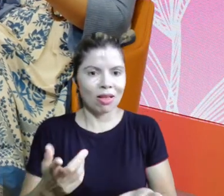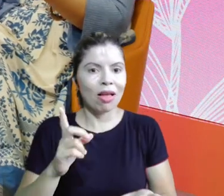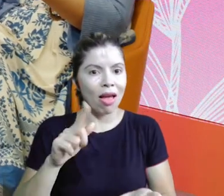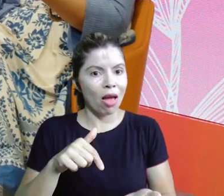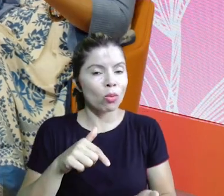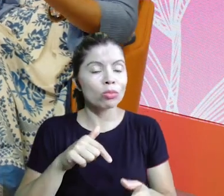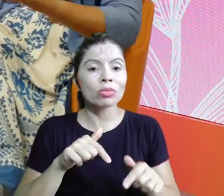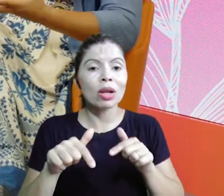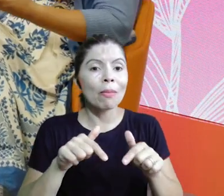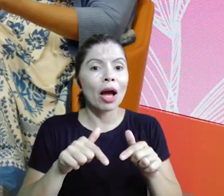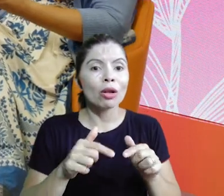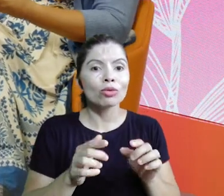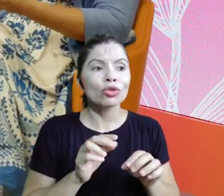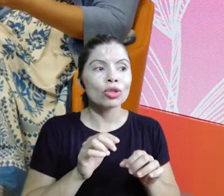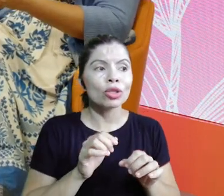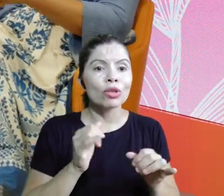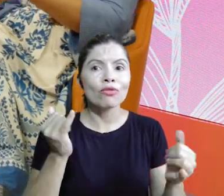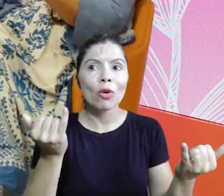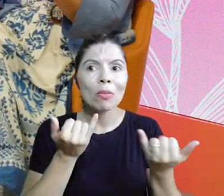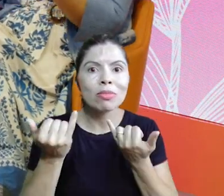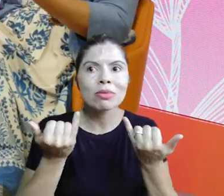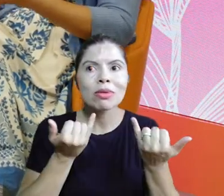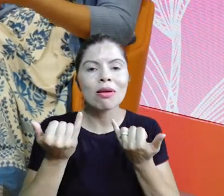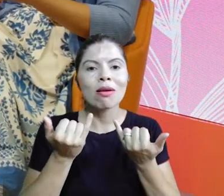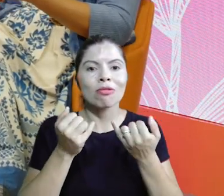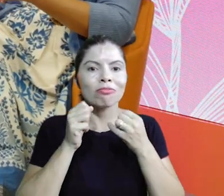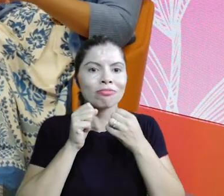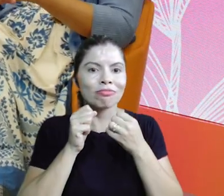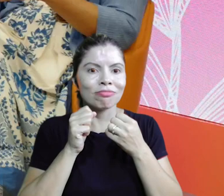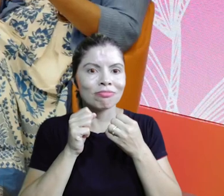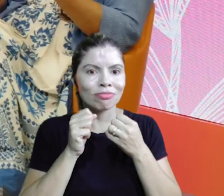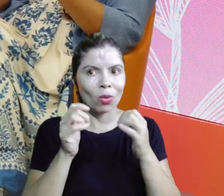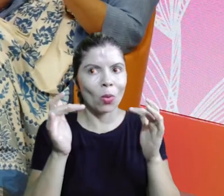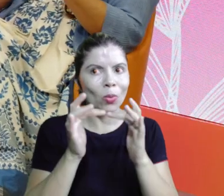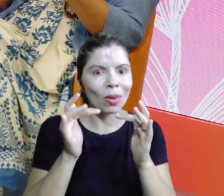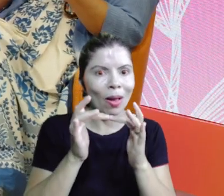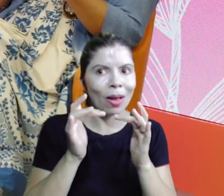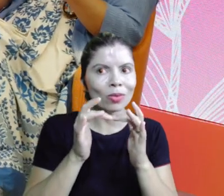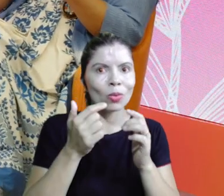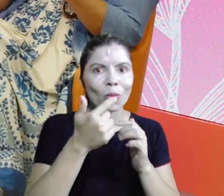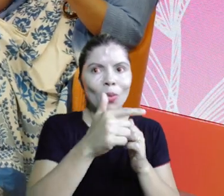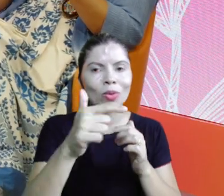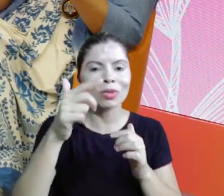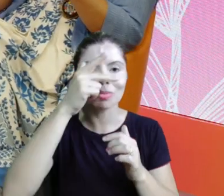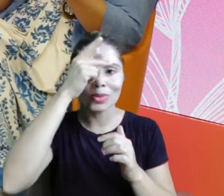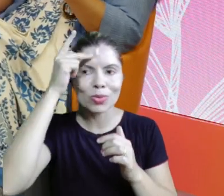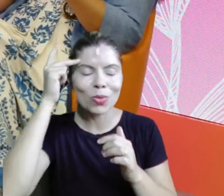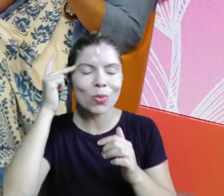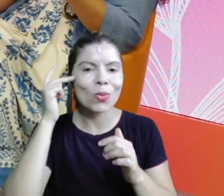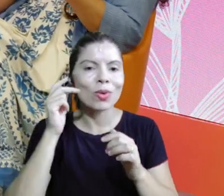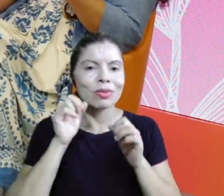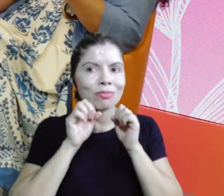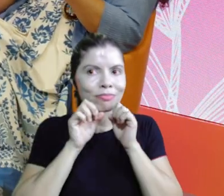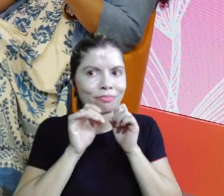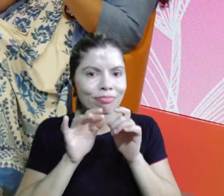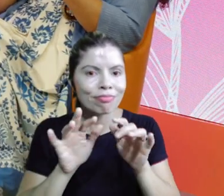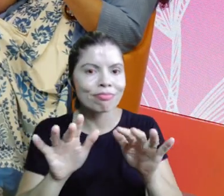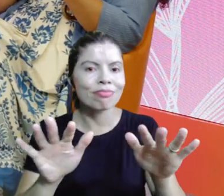o network que a gente formou ali naquela noite, foi... Incrível. Incrível, incrível.